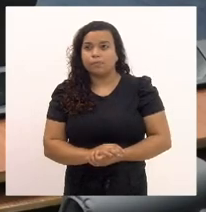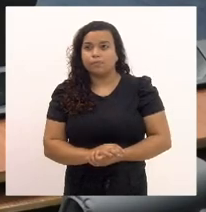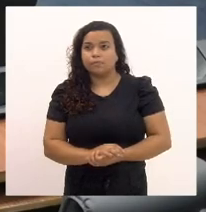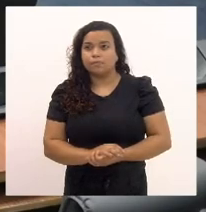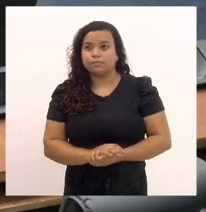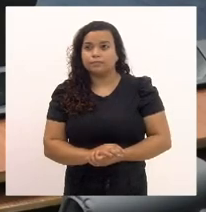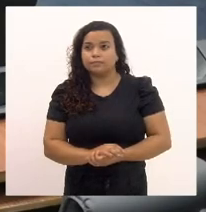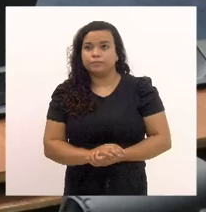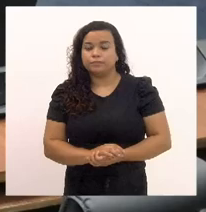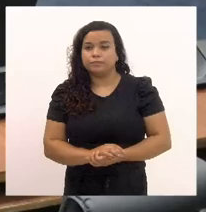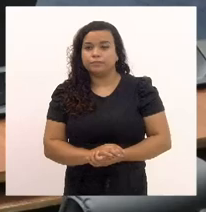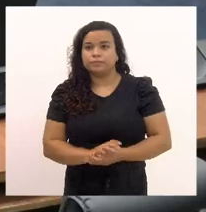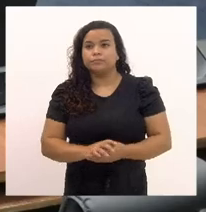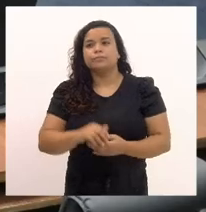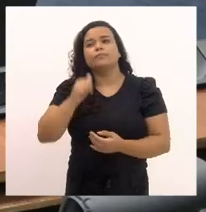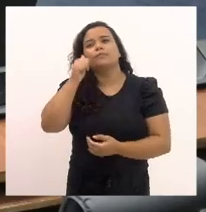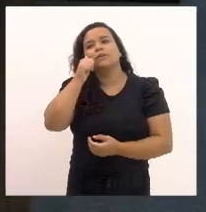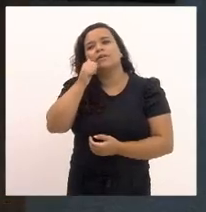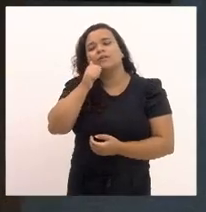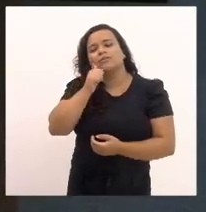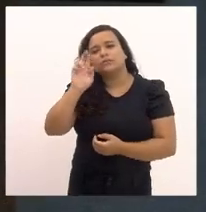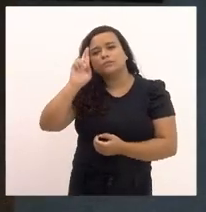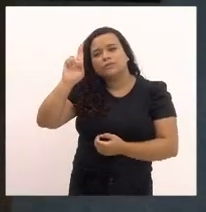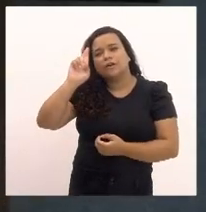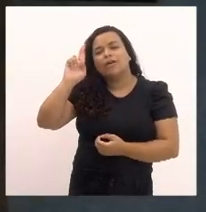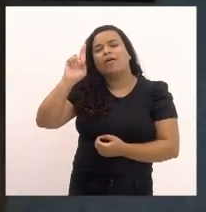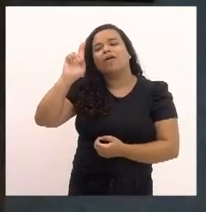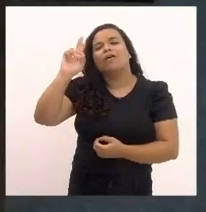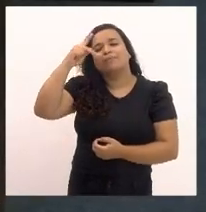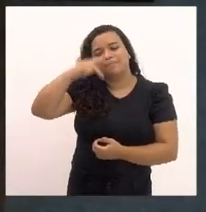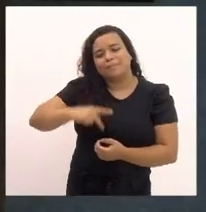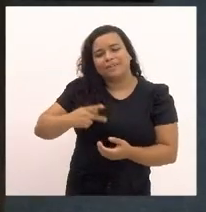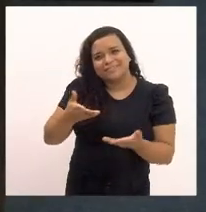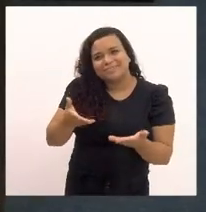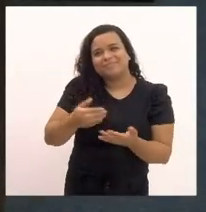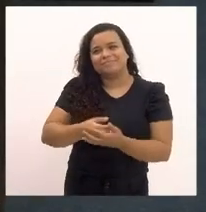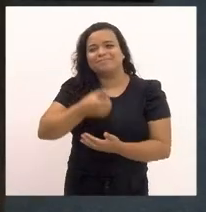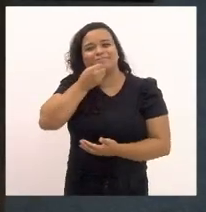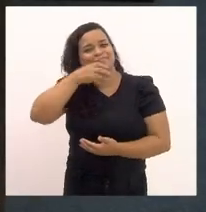Sra. Presidente, boa tarde.